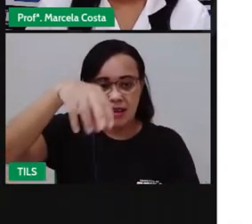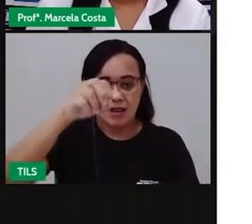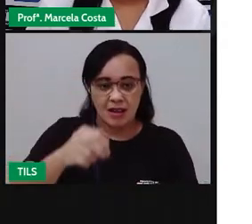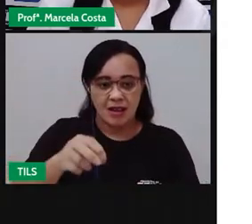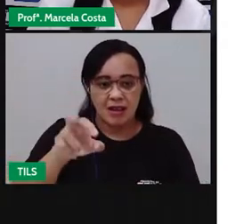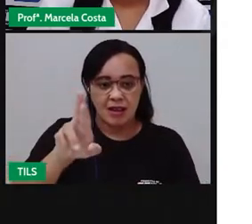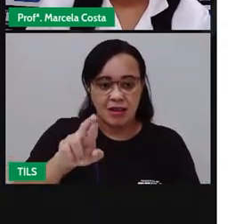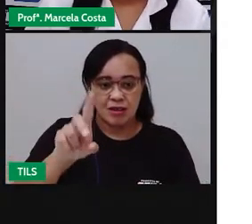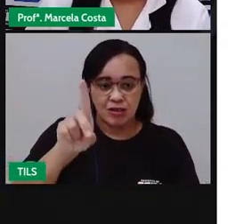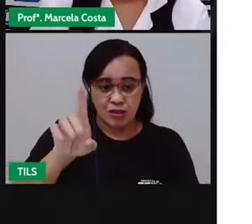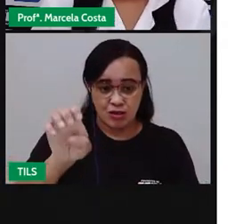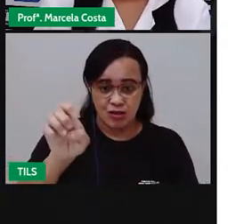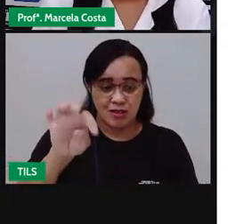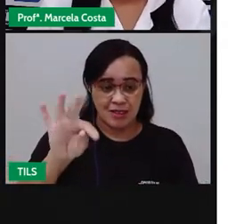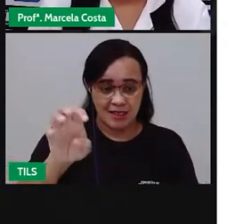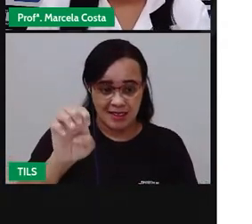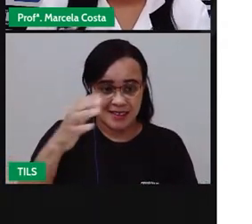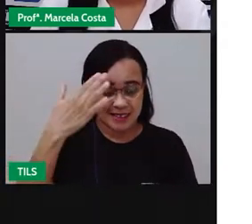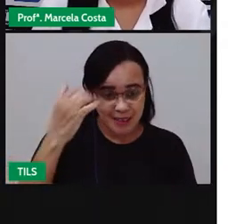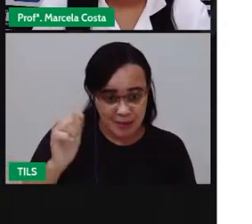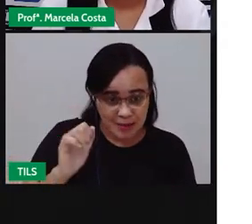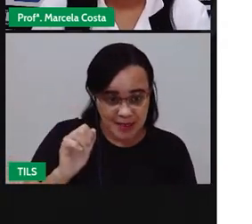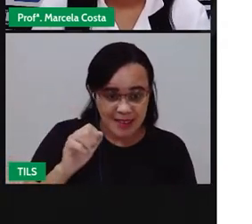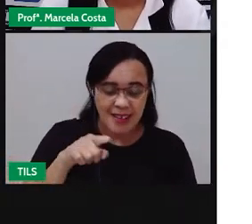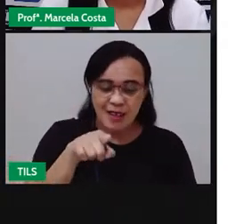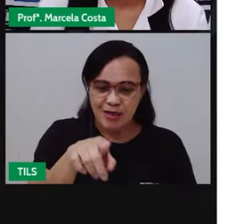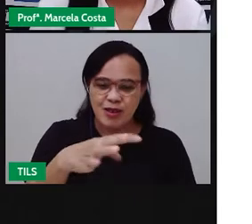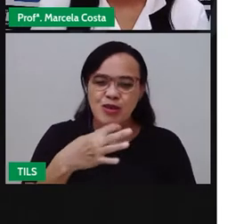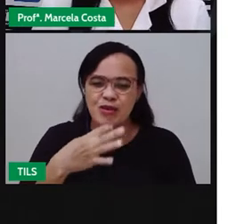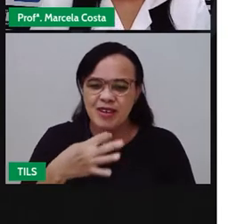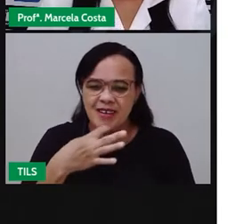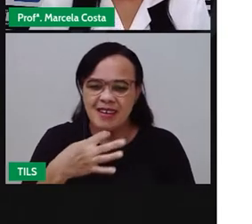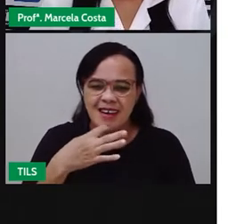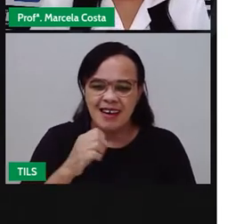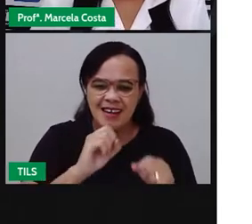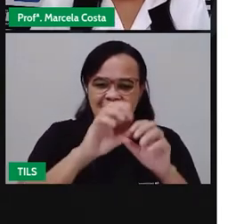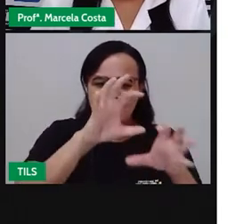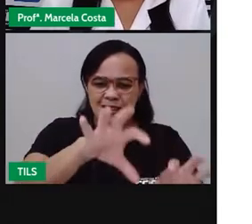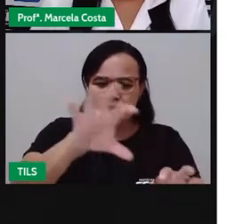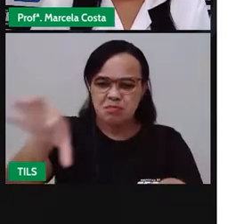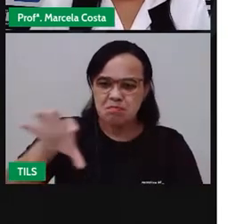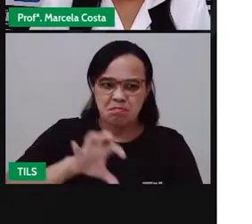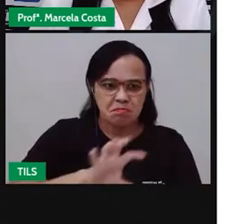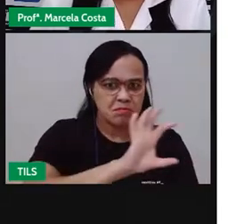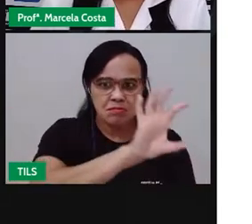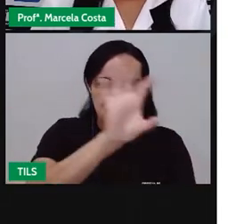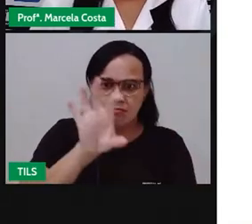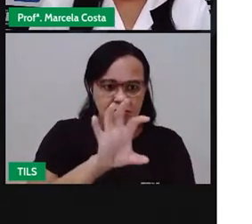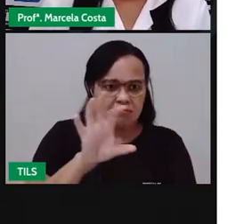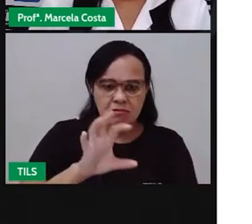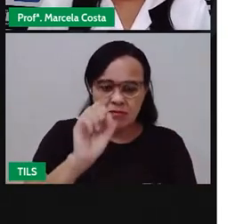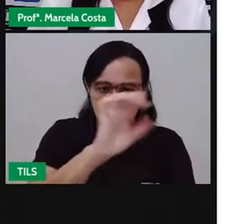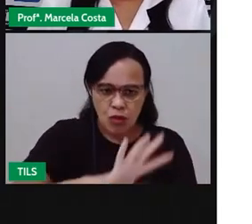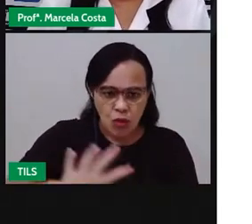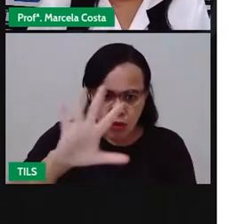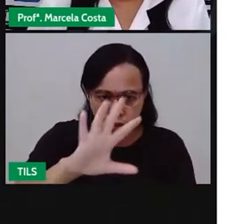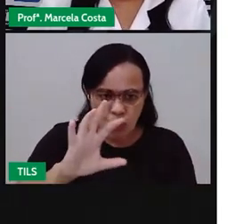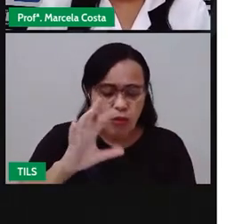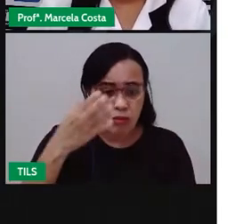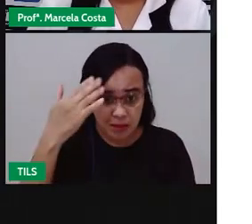Diz para mim, o que é que você conhece dessa região? Você sabe